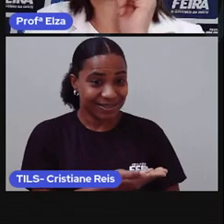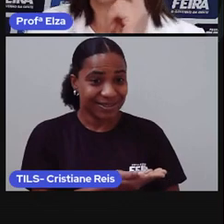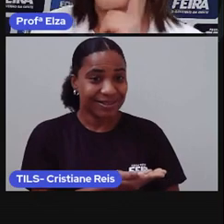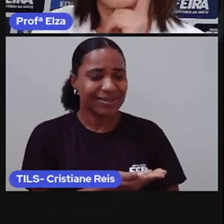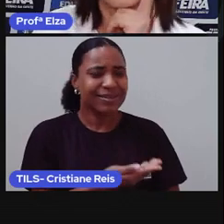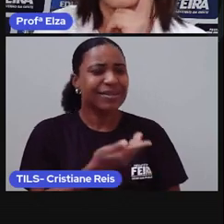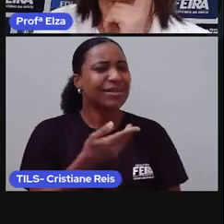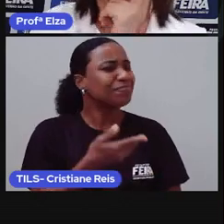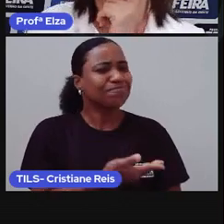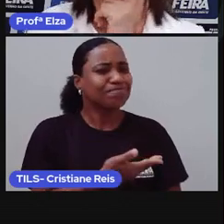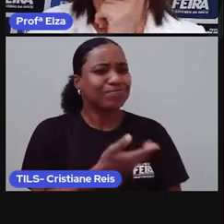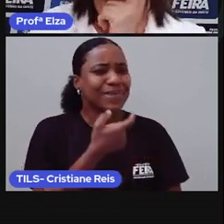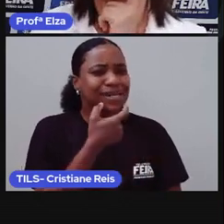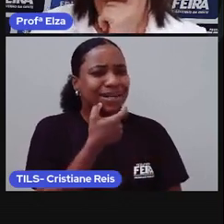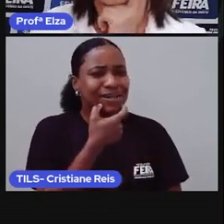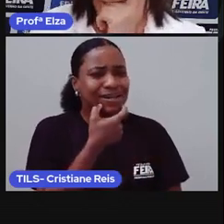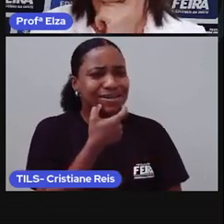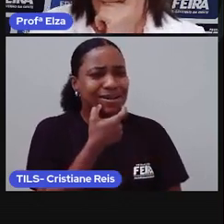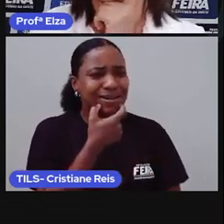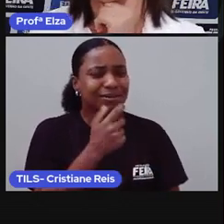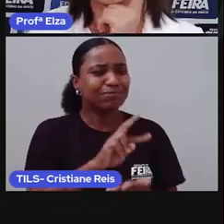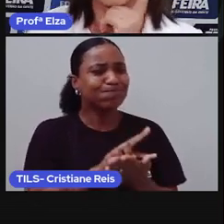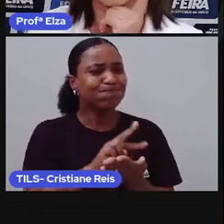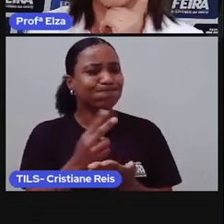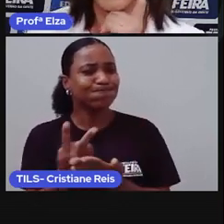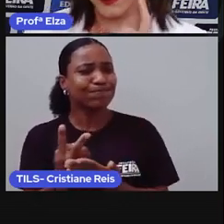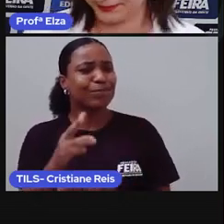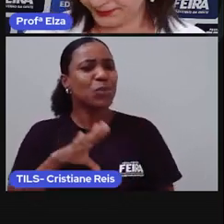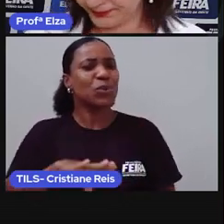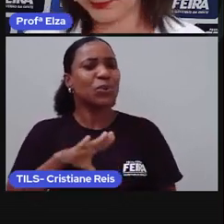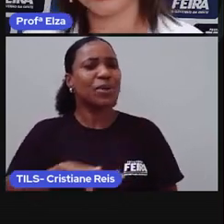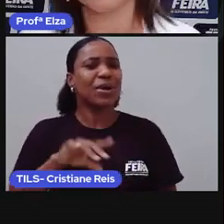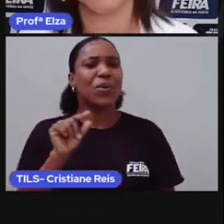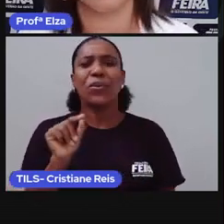parece com qual palavra da língua portuguesa?